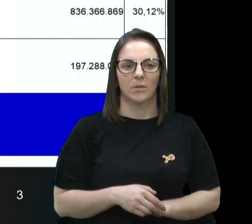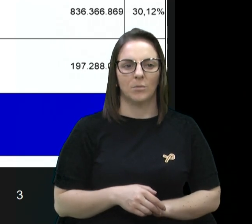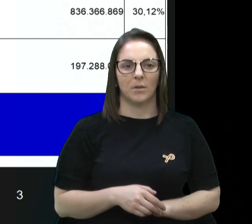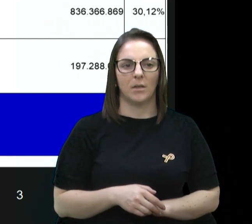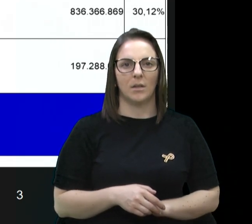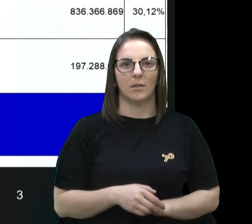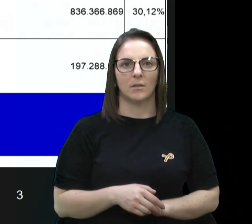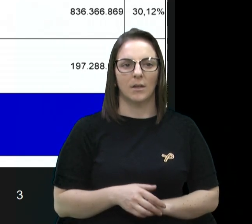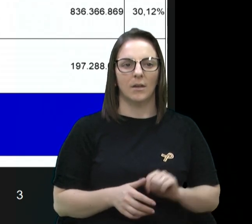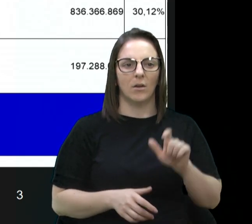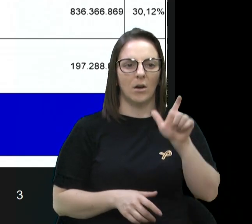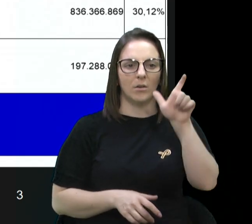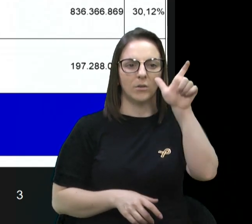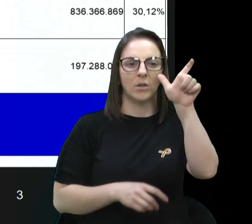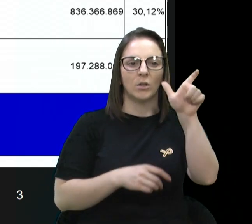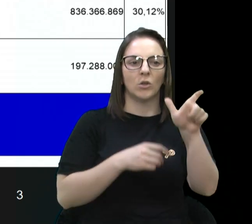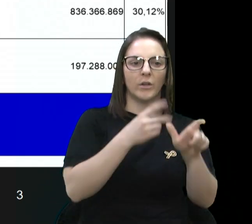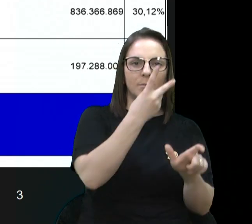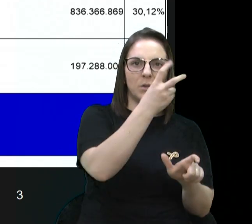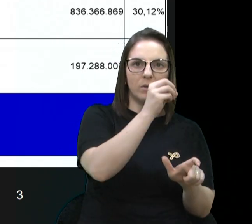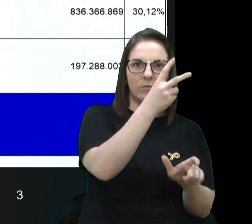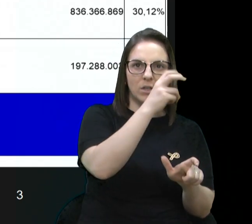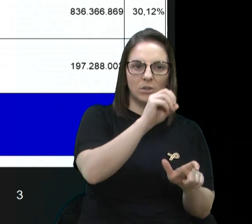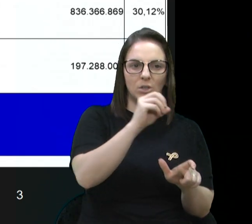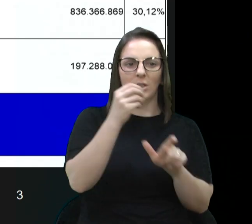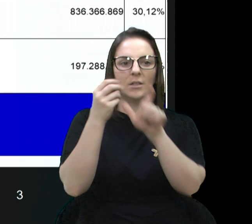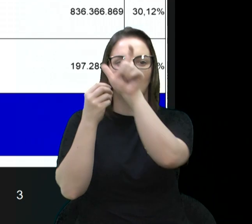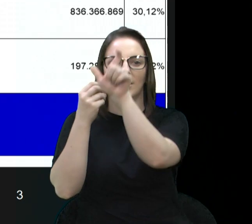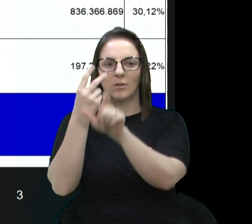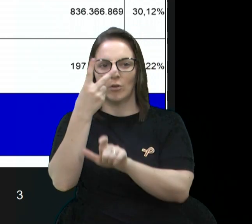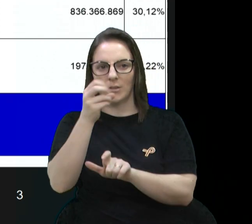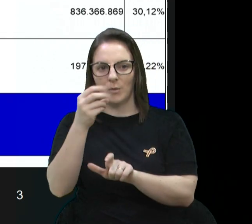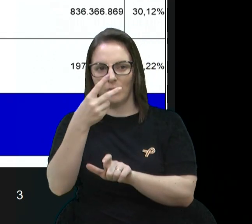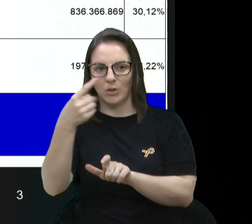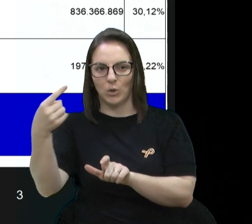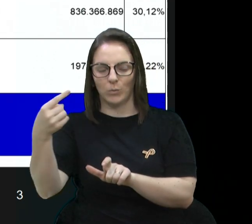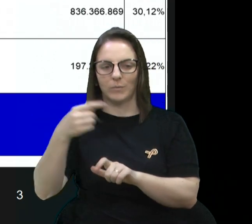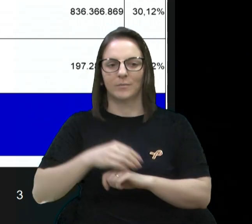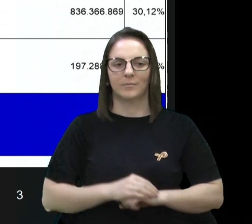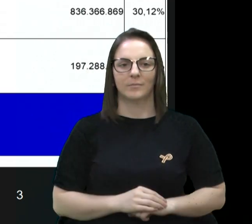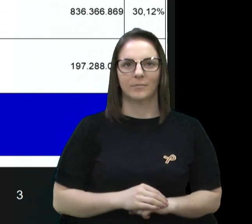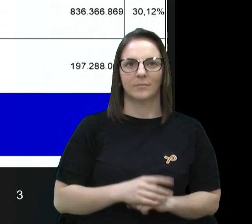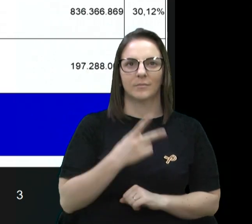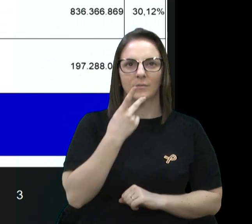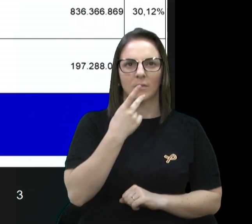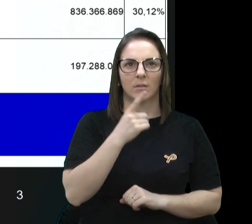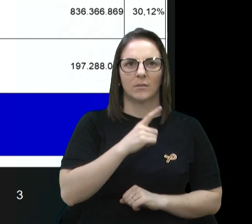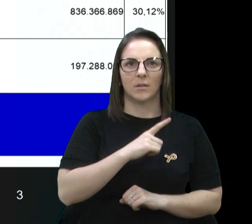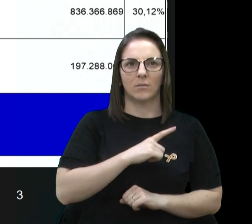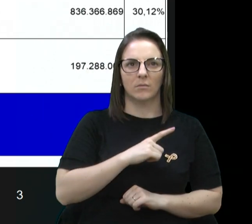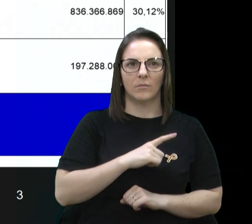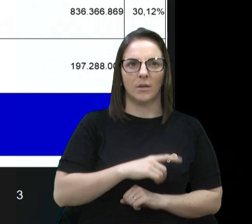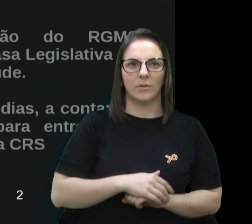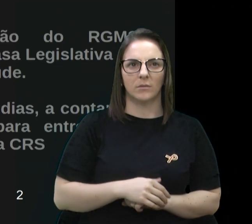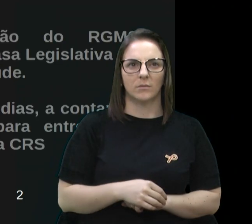Então, as receitas municipais aplicadas em saúde, receita de...